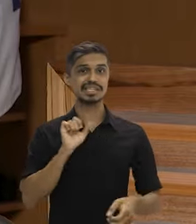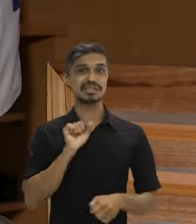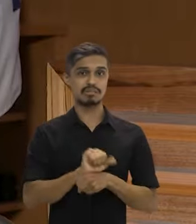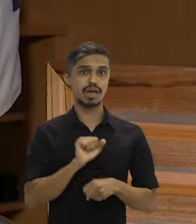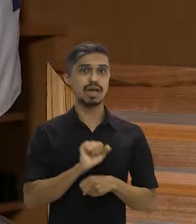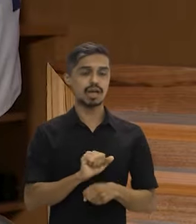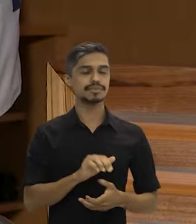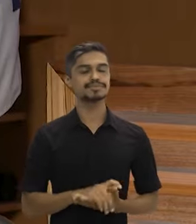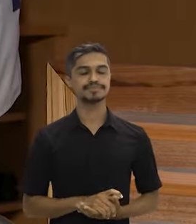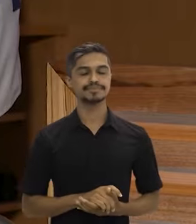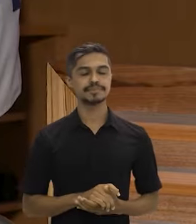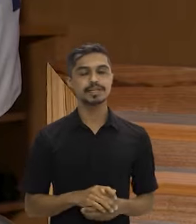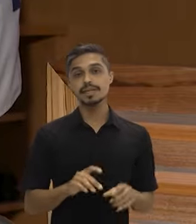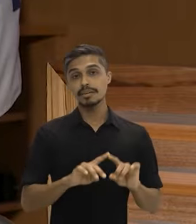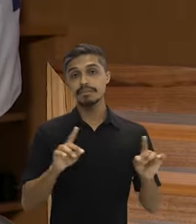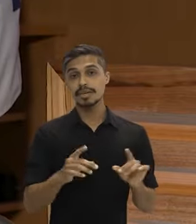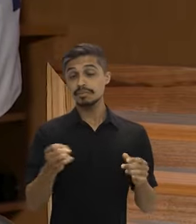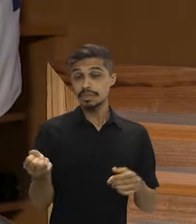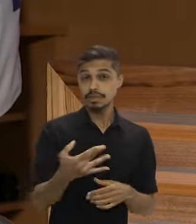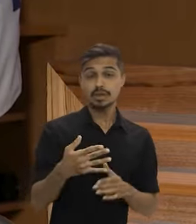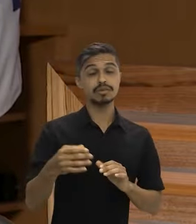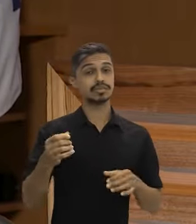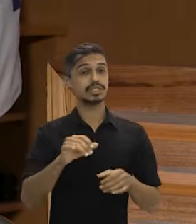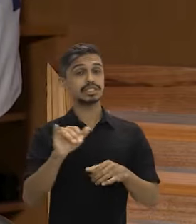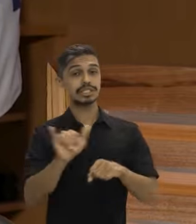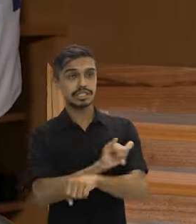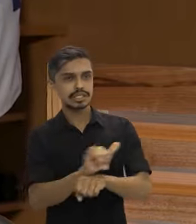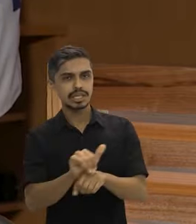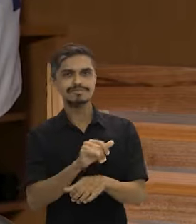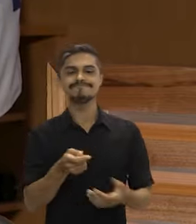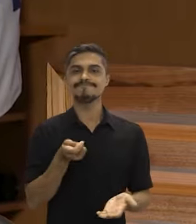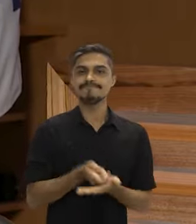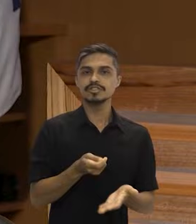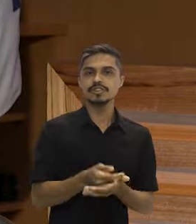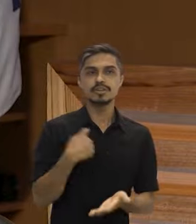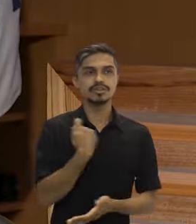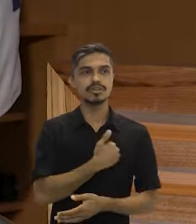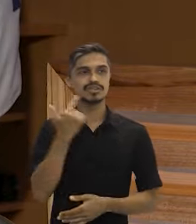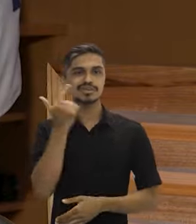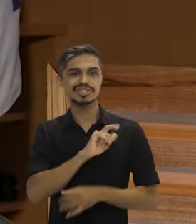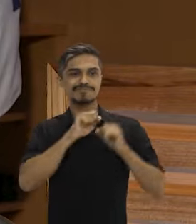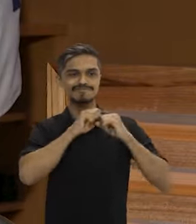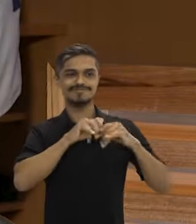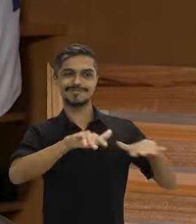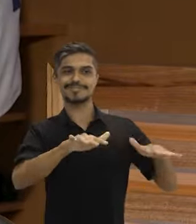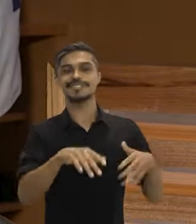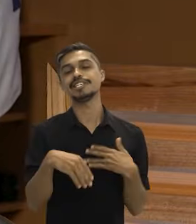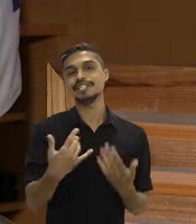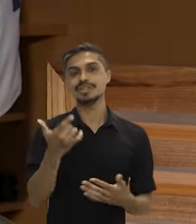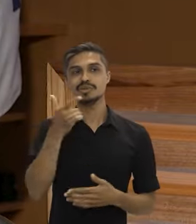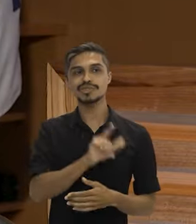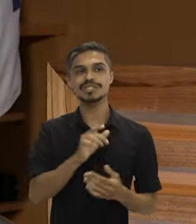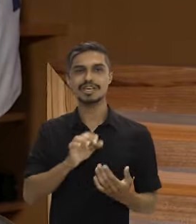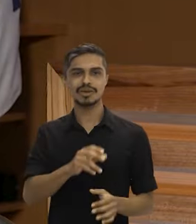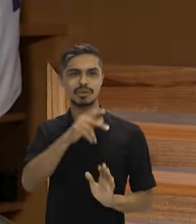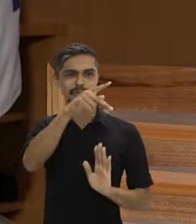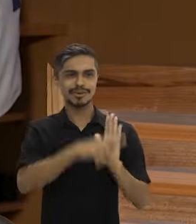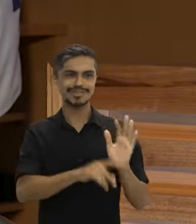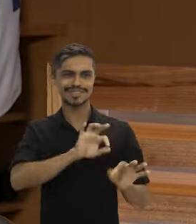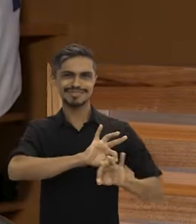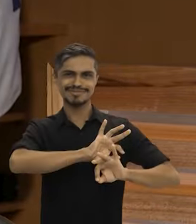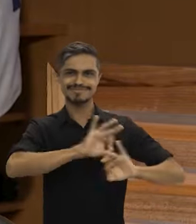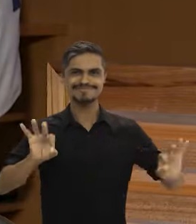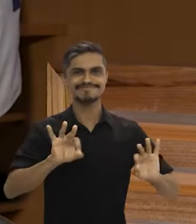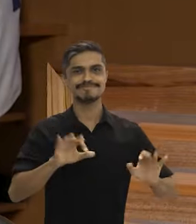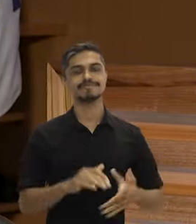paralisadas e com uma nova estratégia para garantir que a gente ganhe escala e que tenha impacto nas operações.